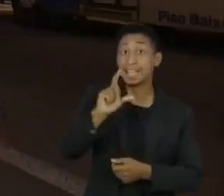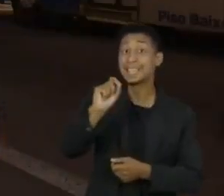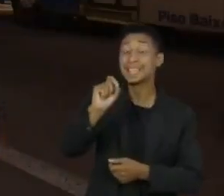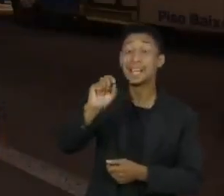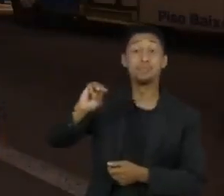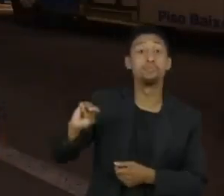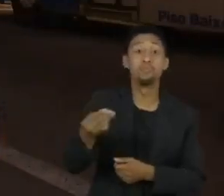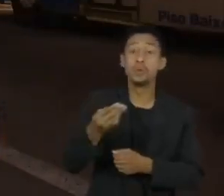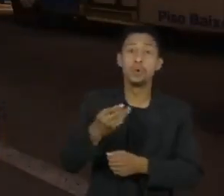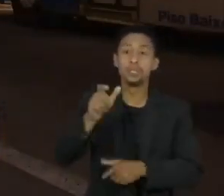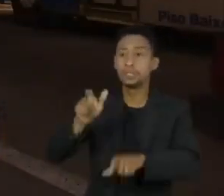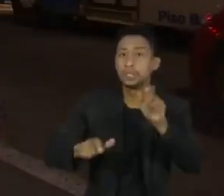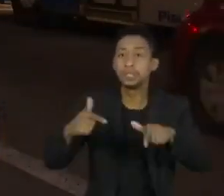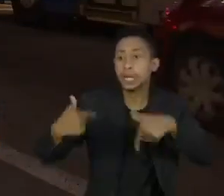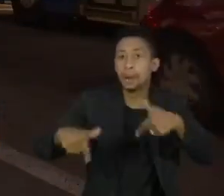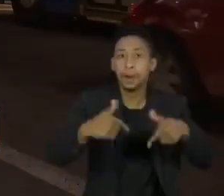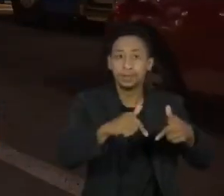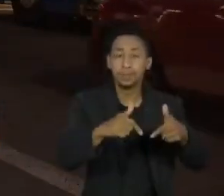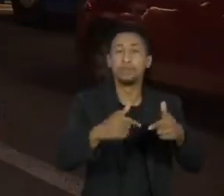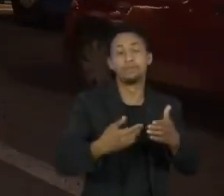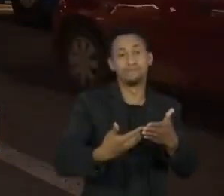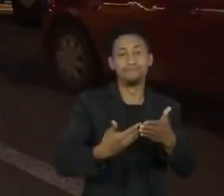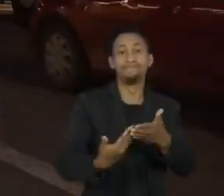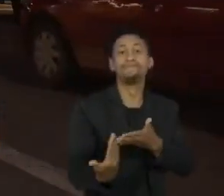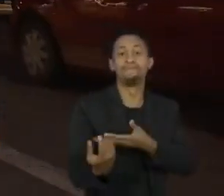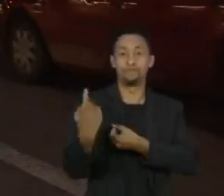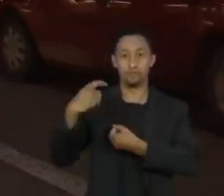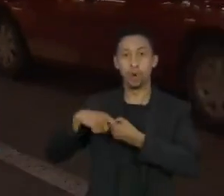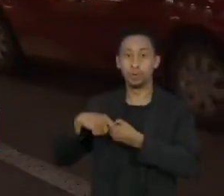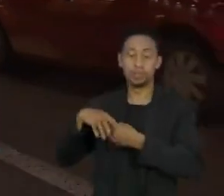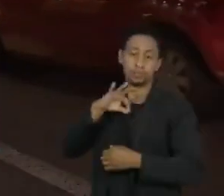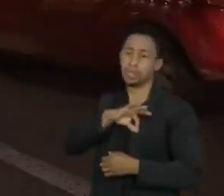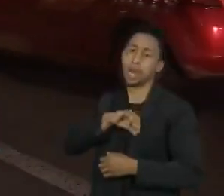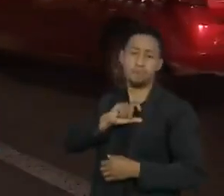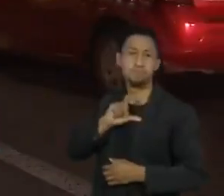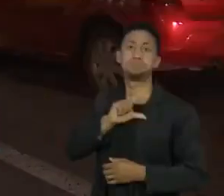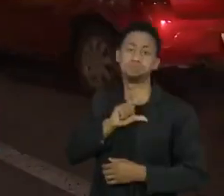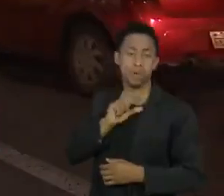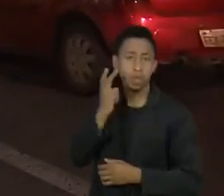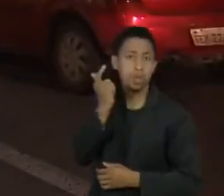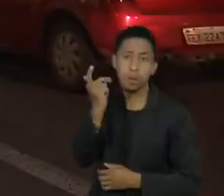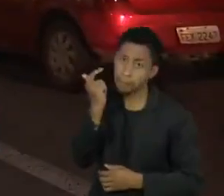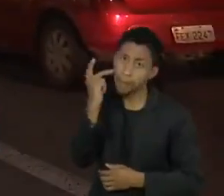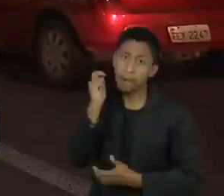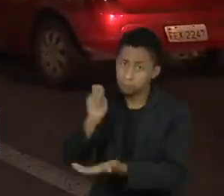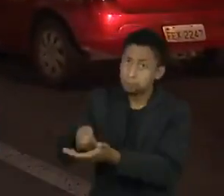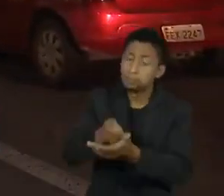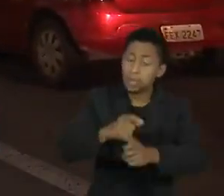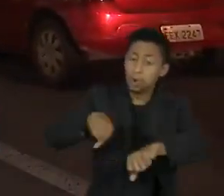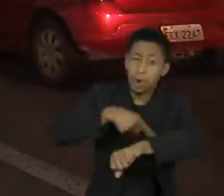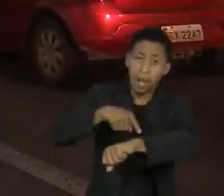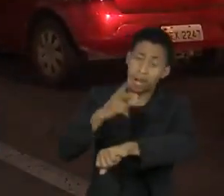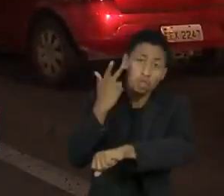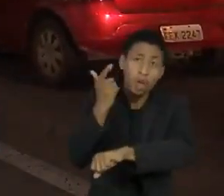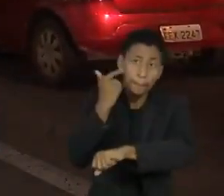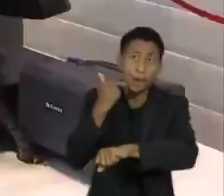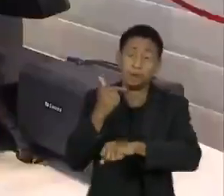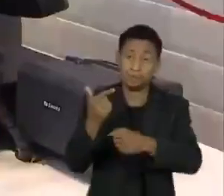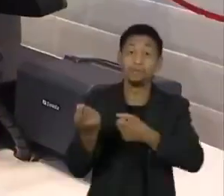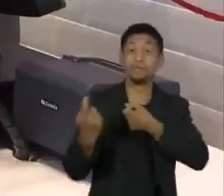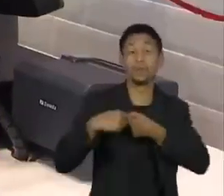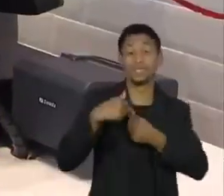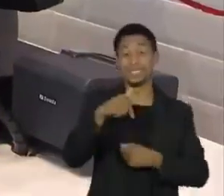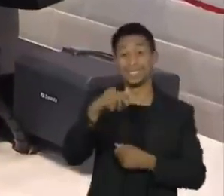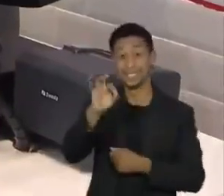trabalhadores devem voltar ao esquema anterior, de pagamento cheio, sem redução de jornada e de salário em até 70%.